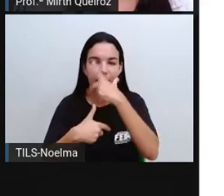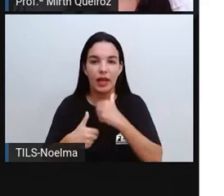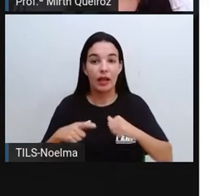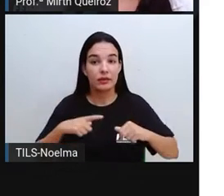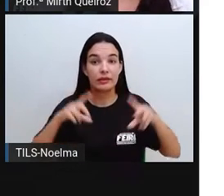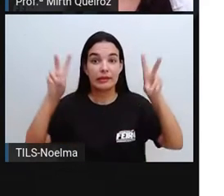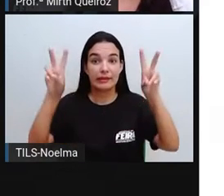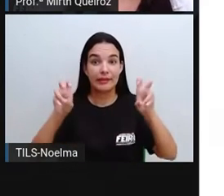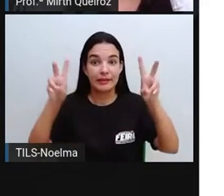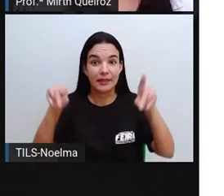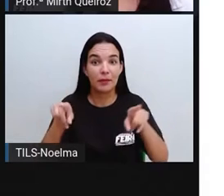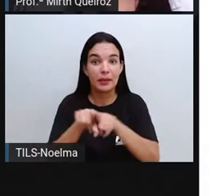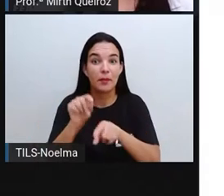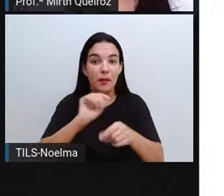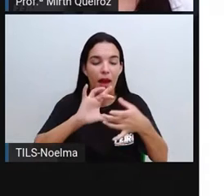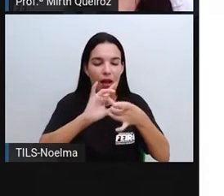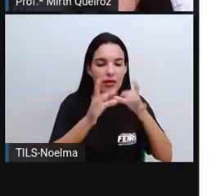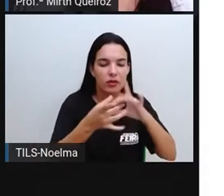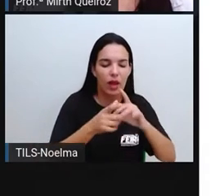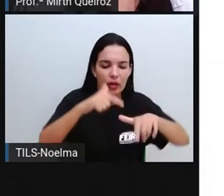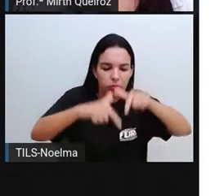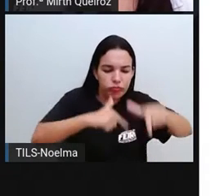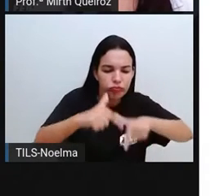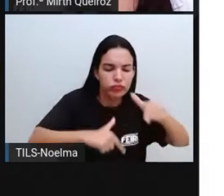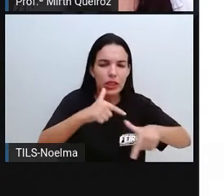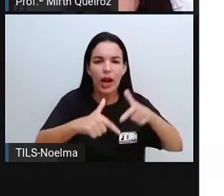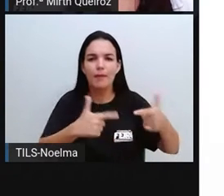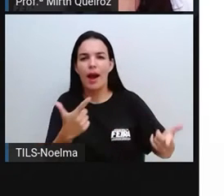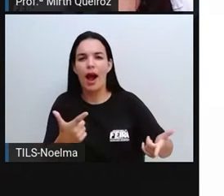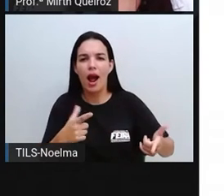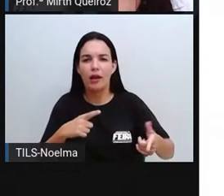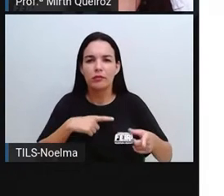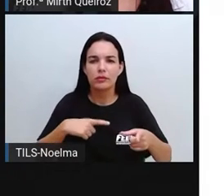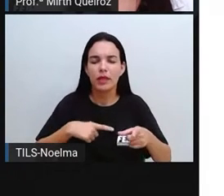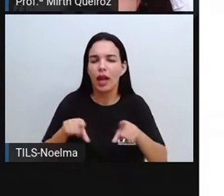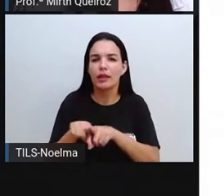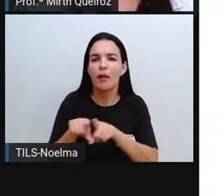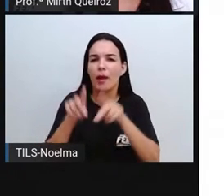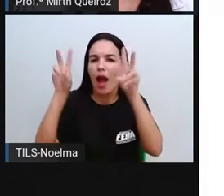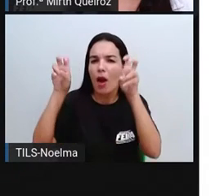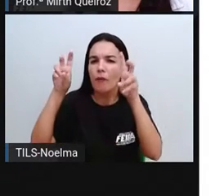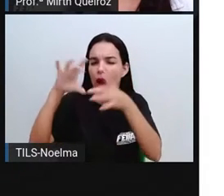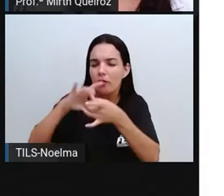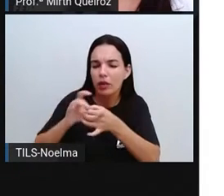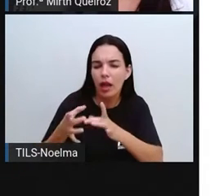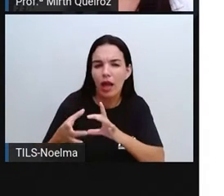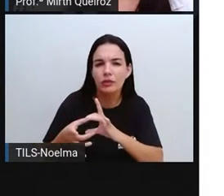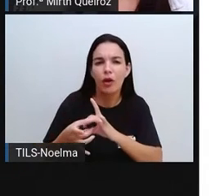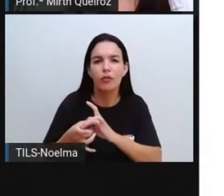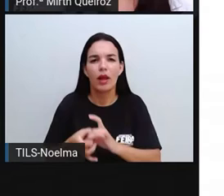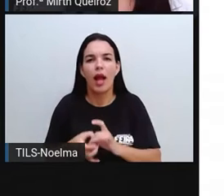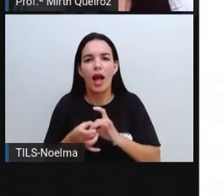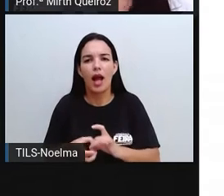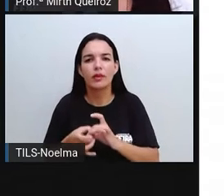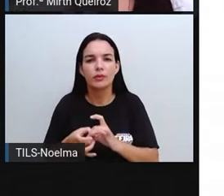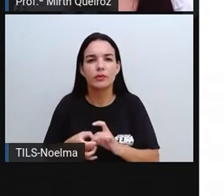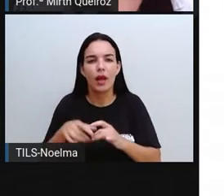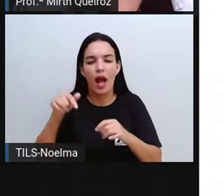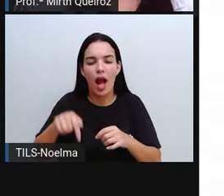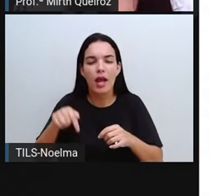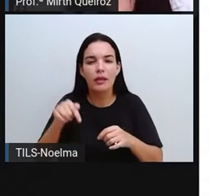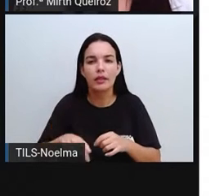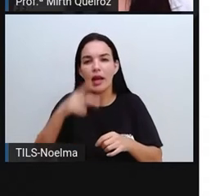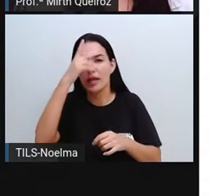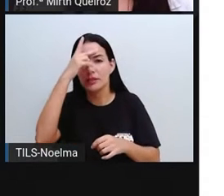temáticas relacionadas aí ao trabalho. Geralmente, ele também fazia relacionado a, por